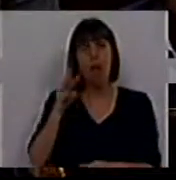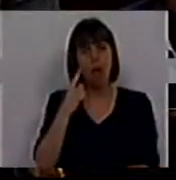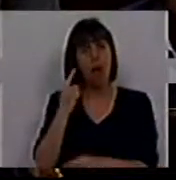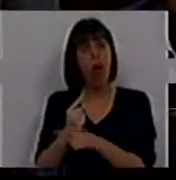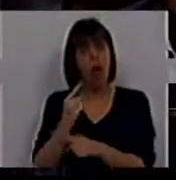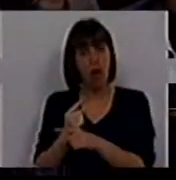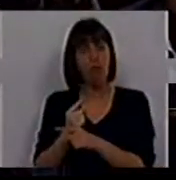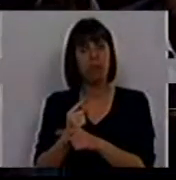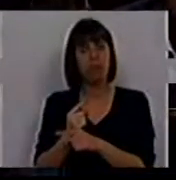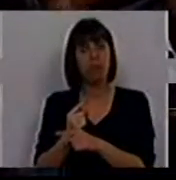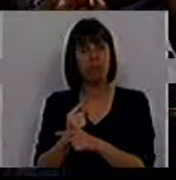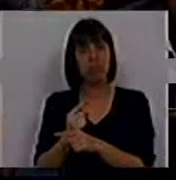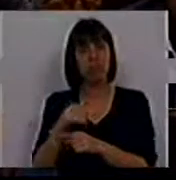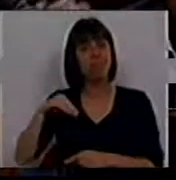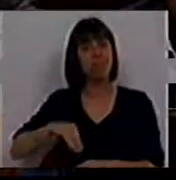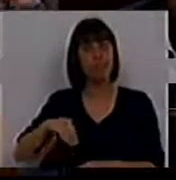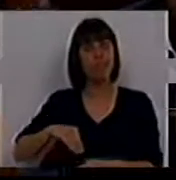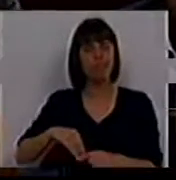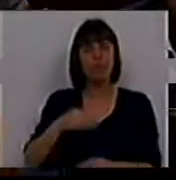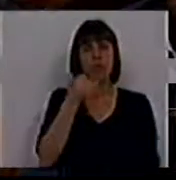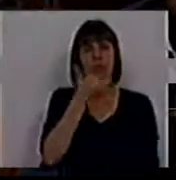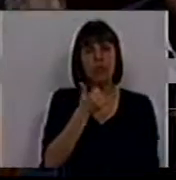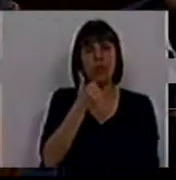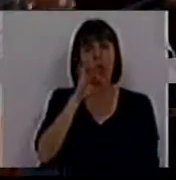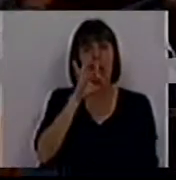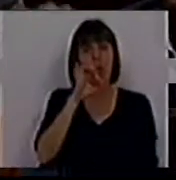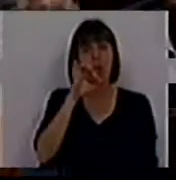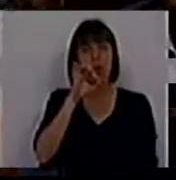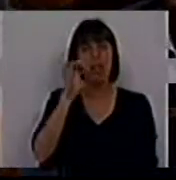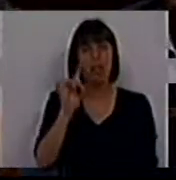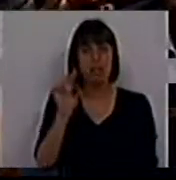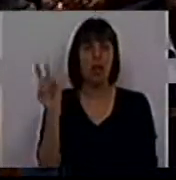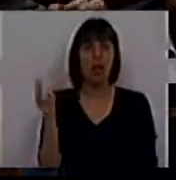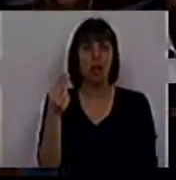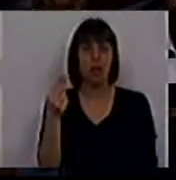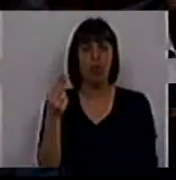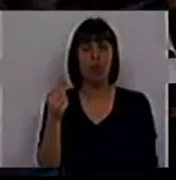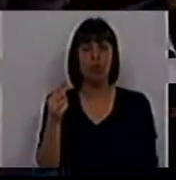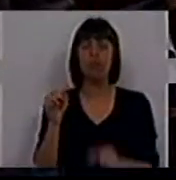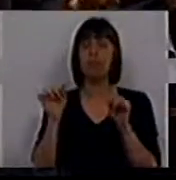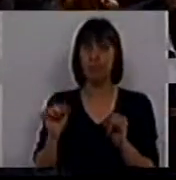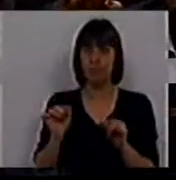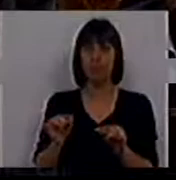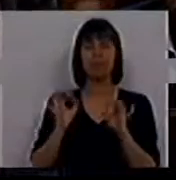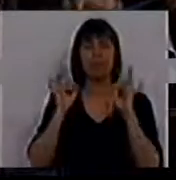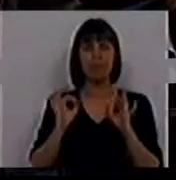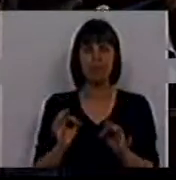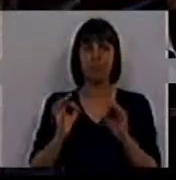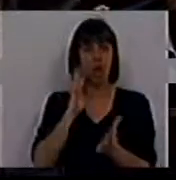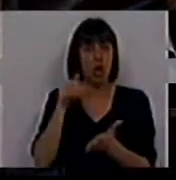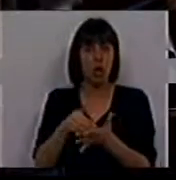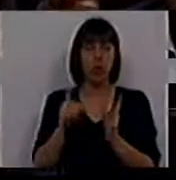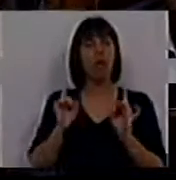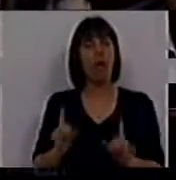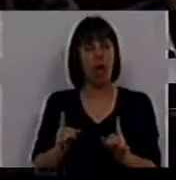quais tem rendimentos de 286 euros. Este é mesmo o